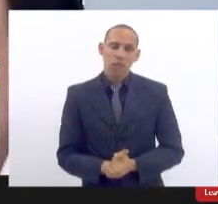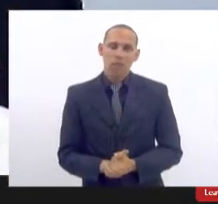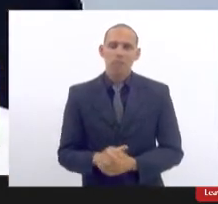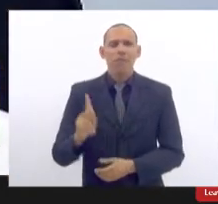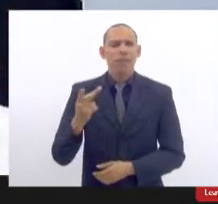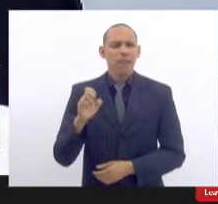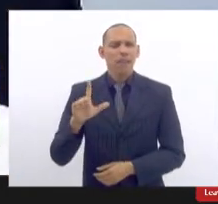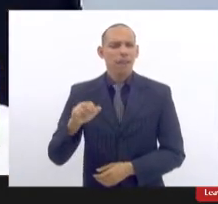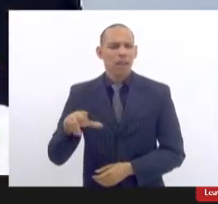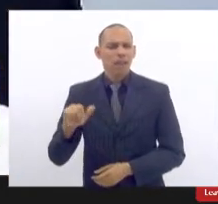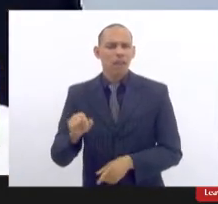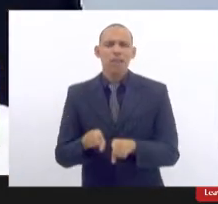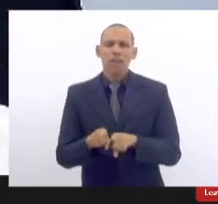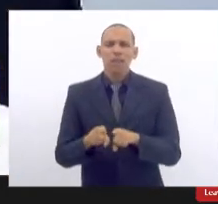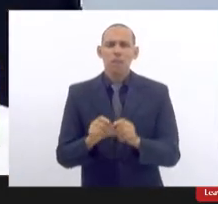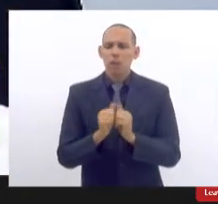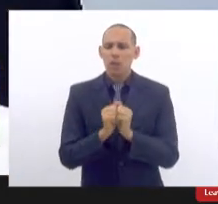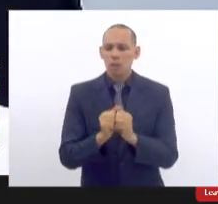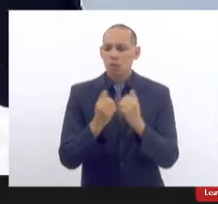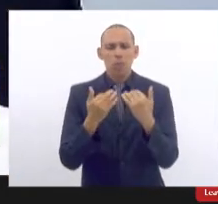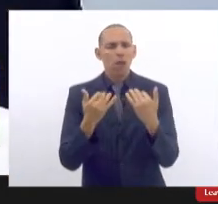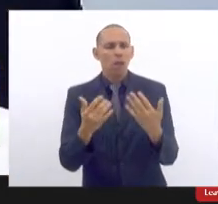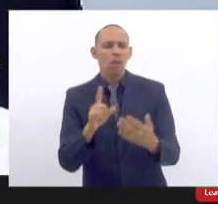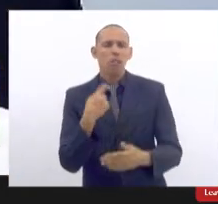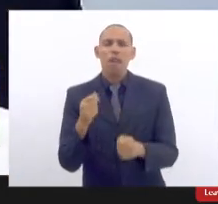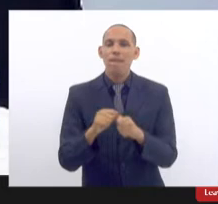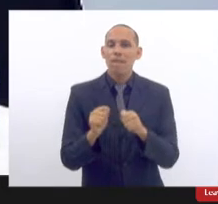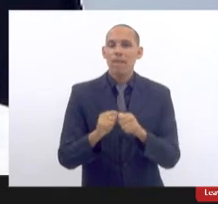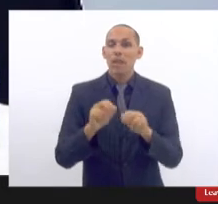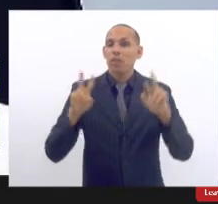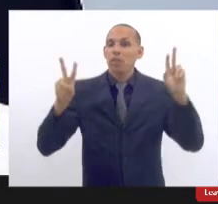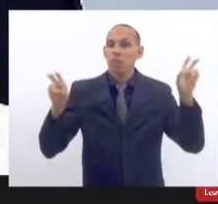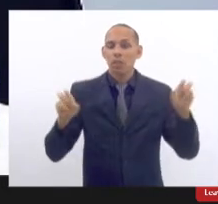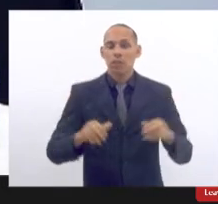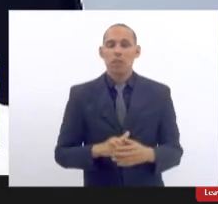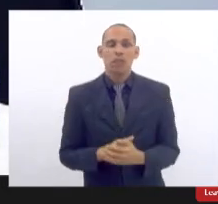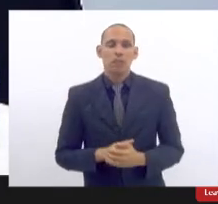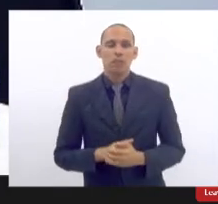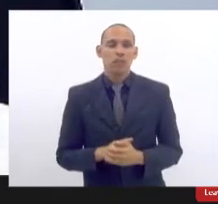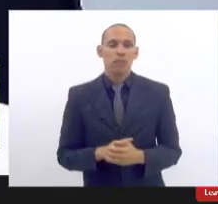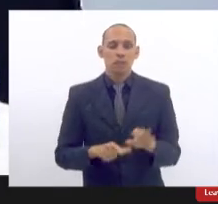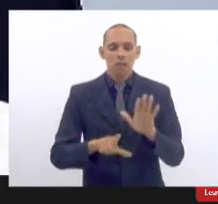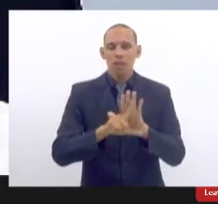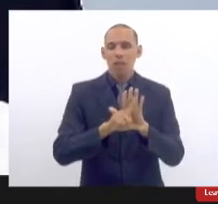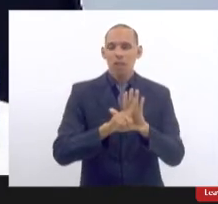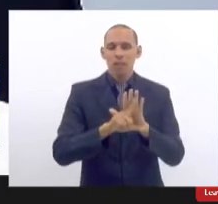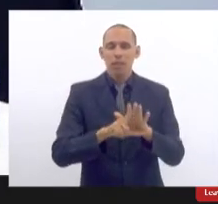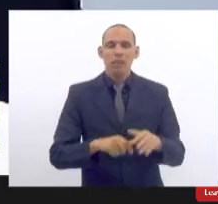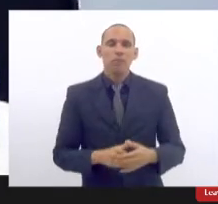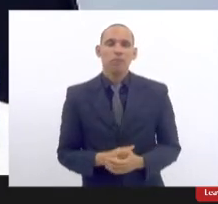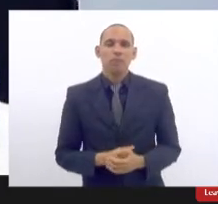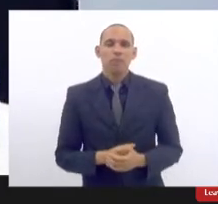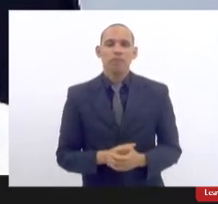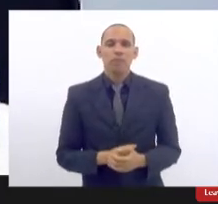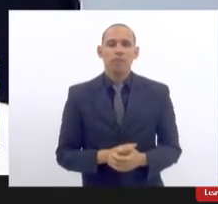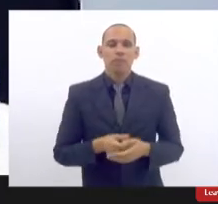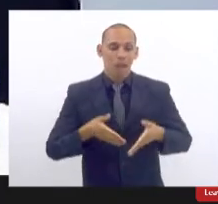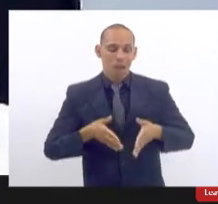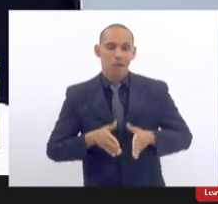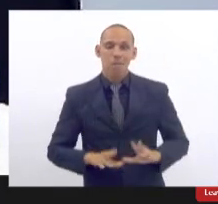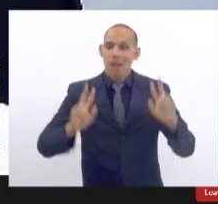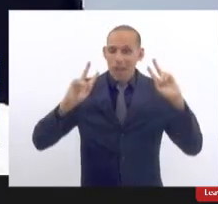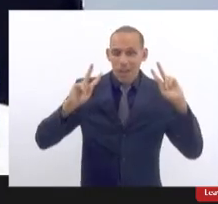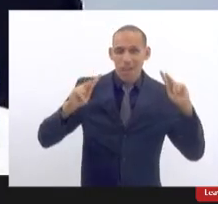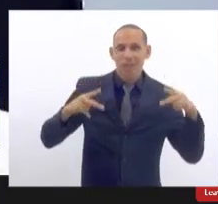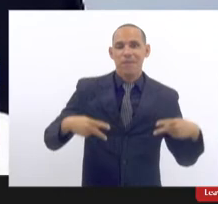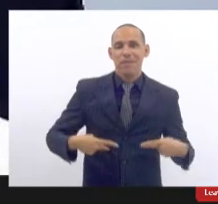me engano, também esteve em uma audiência que a gente fez sobre a questão da lei do parto humanizado,